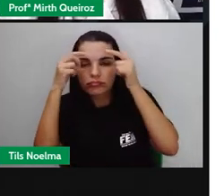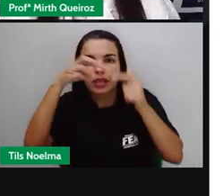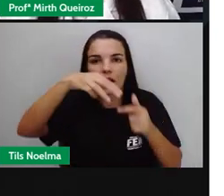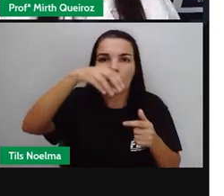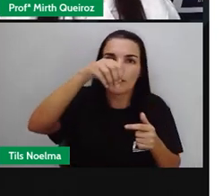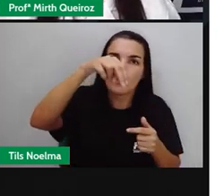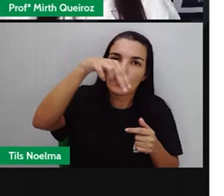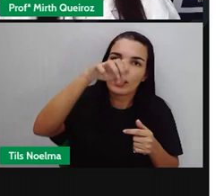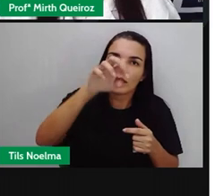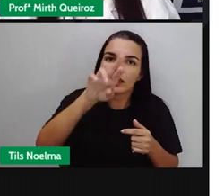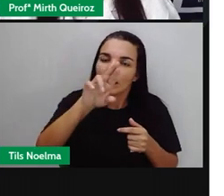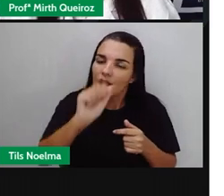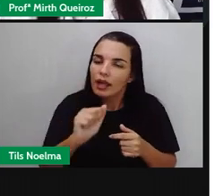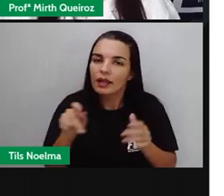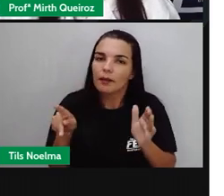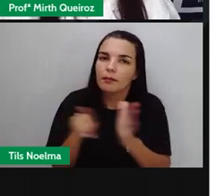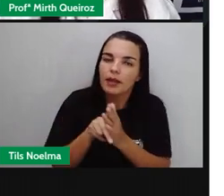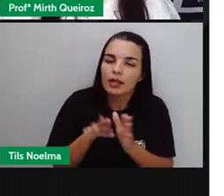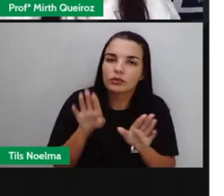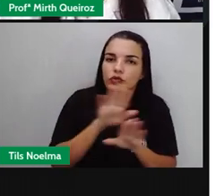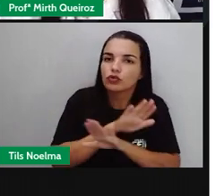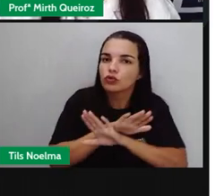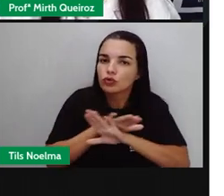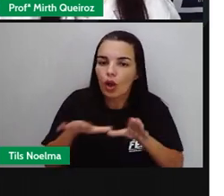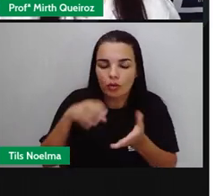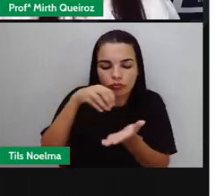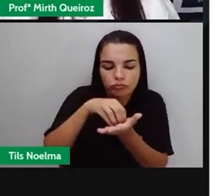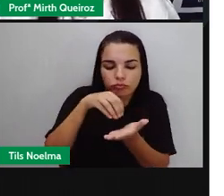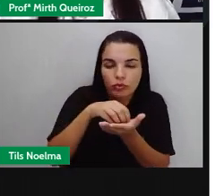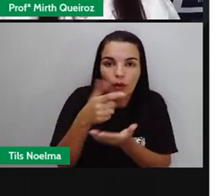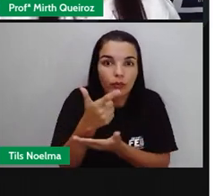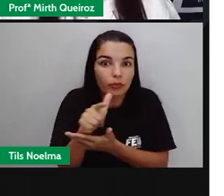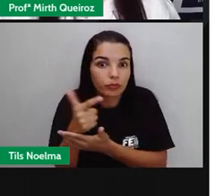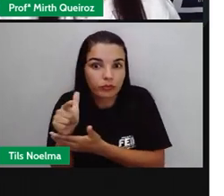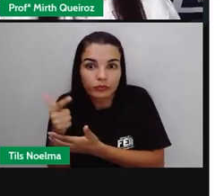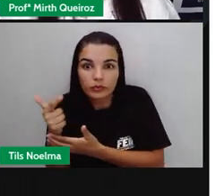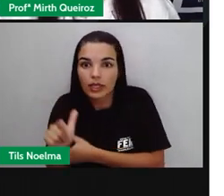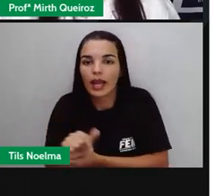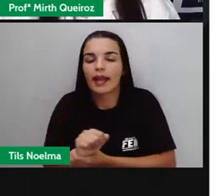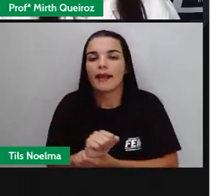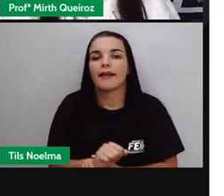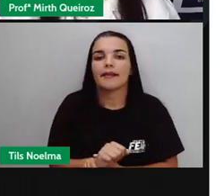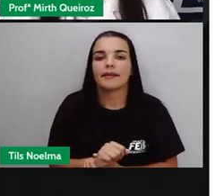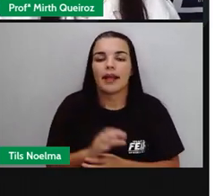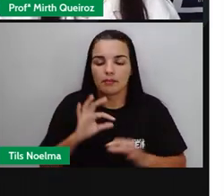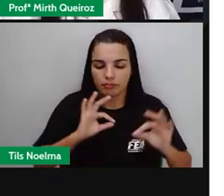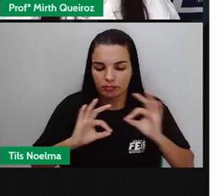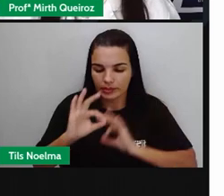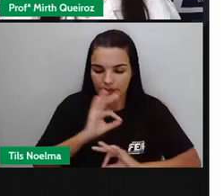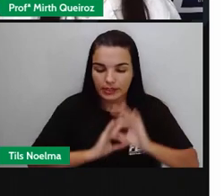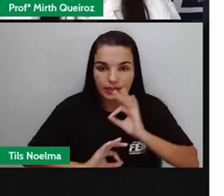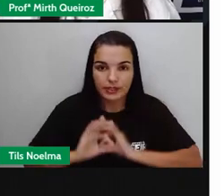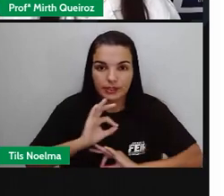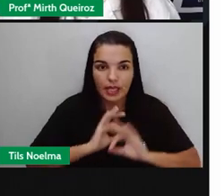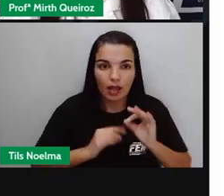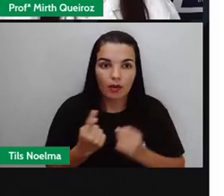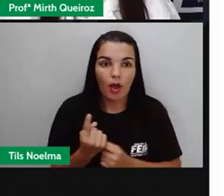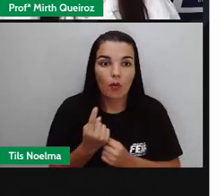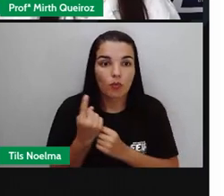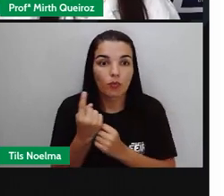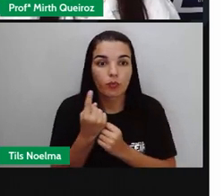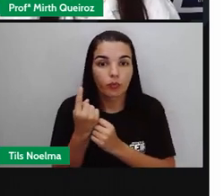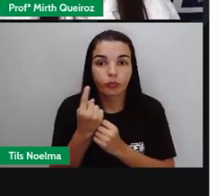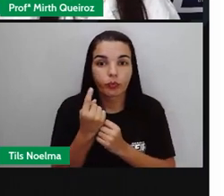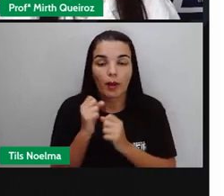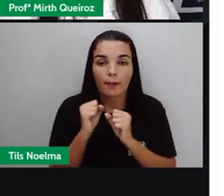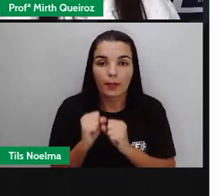únicos seres procariontes, sem núcleo bem definido, né? Ou organelas membranosas. Elas podem